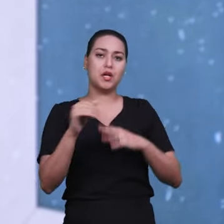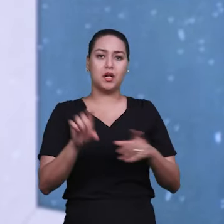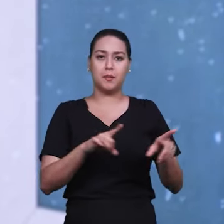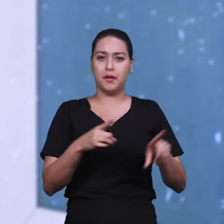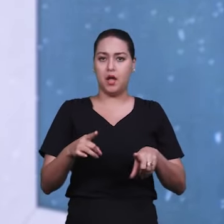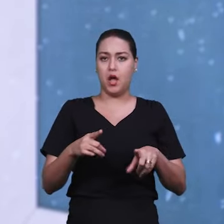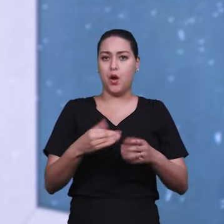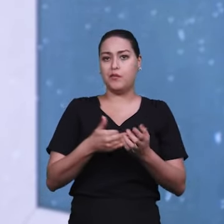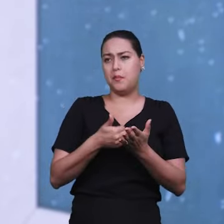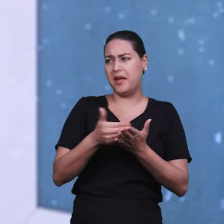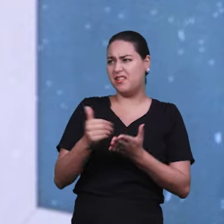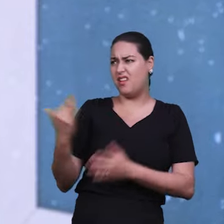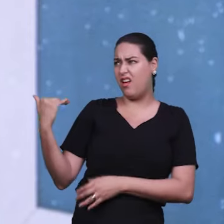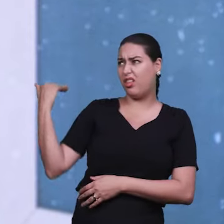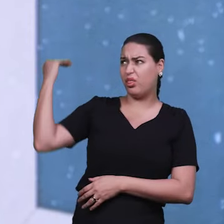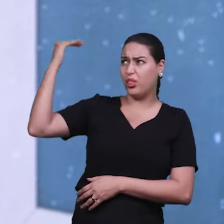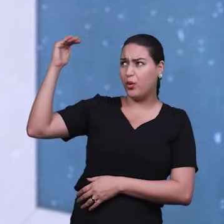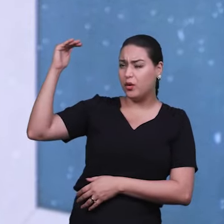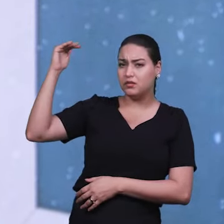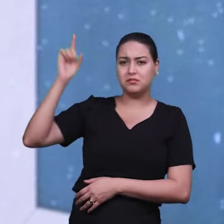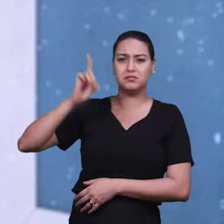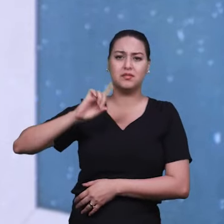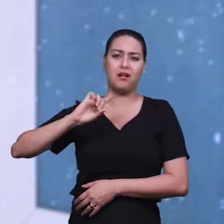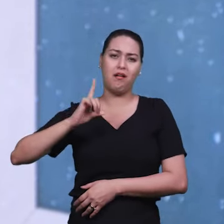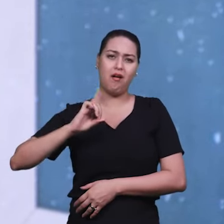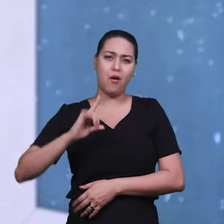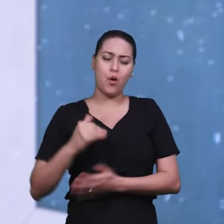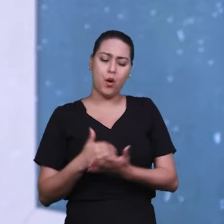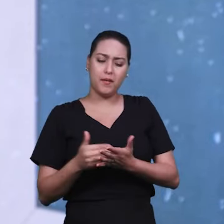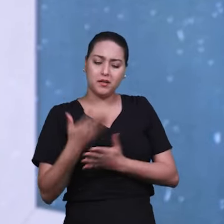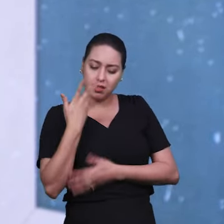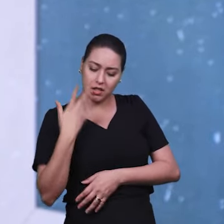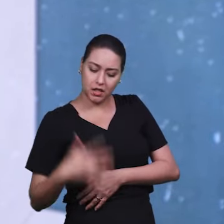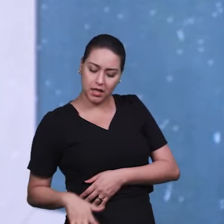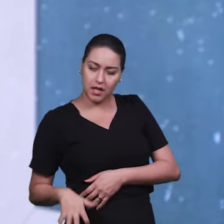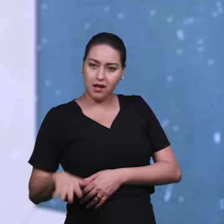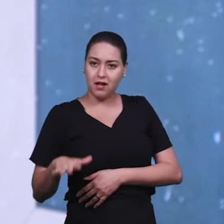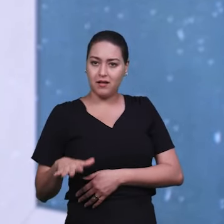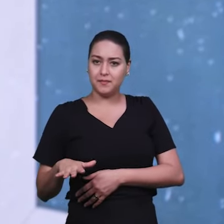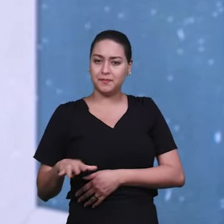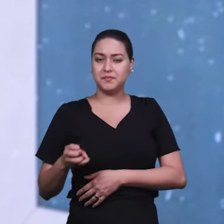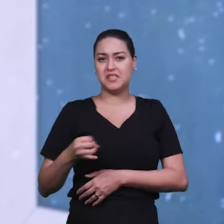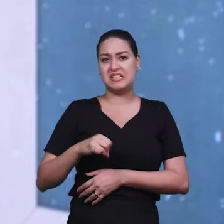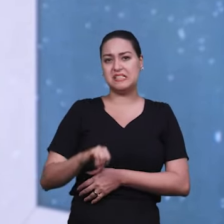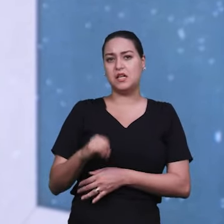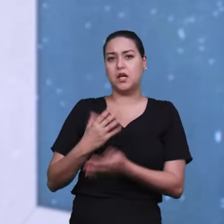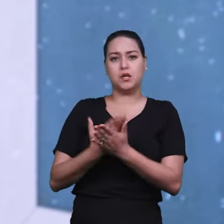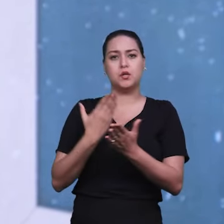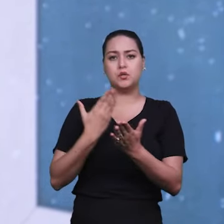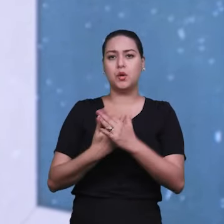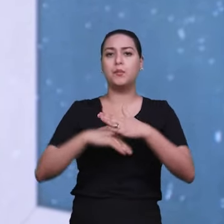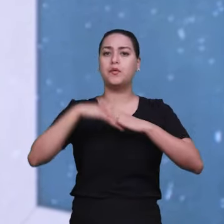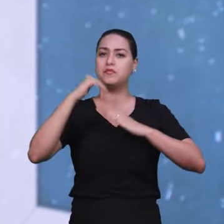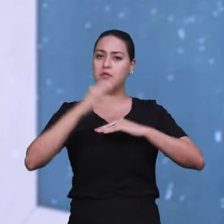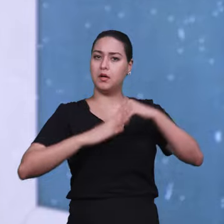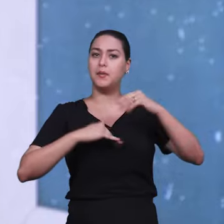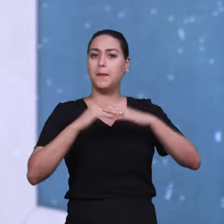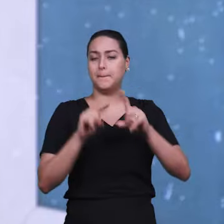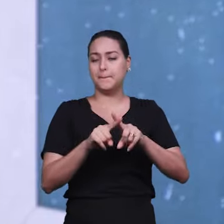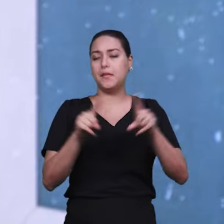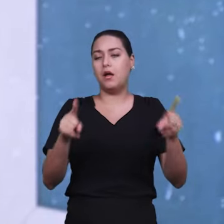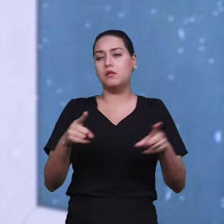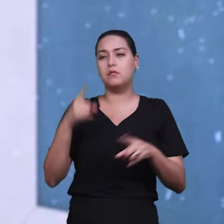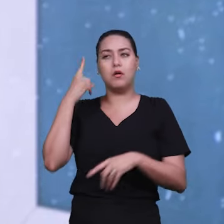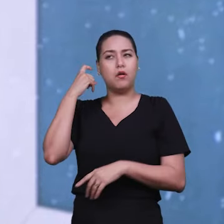adulto, já é desde pequenininho que começa um estímulo. Mesmo que você nunca estudou profissionalmente ou estudou mais sério, tem o estímulo, no caso.